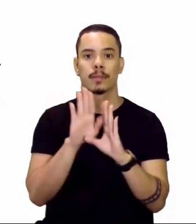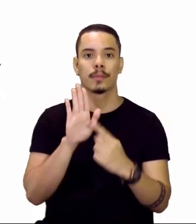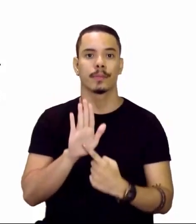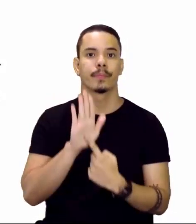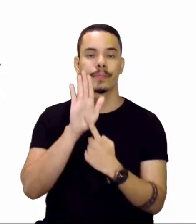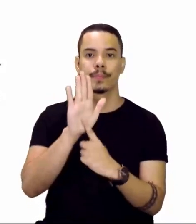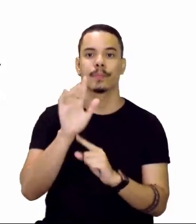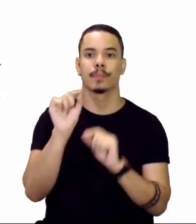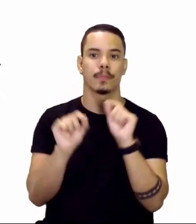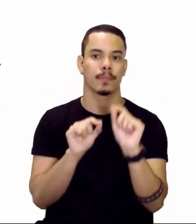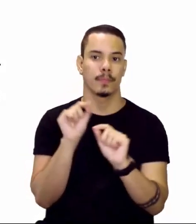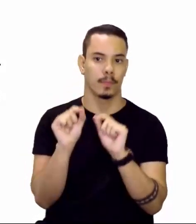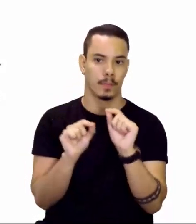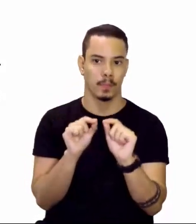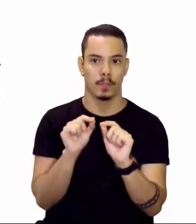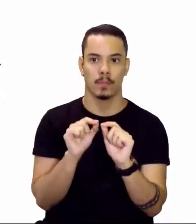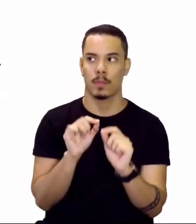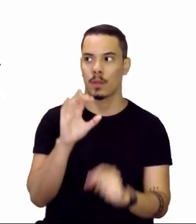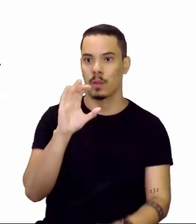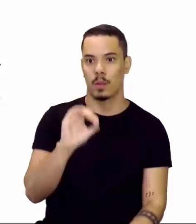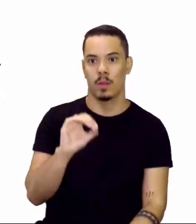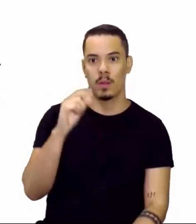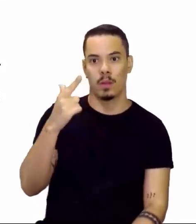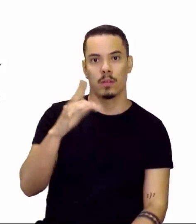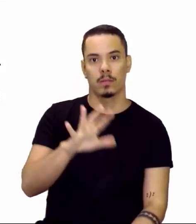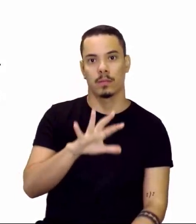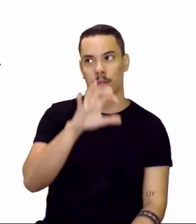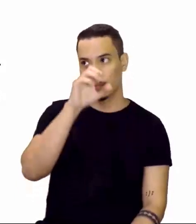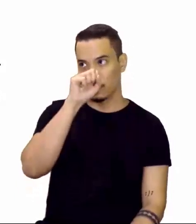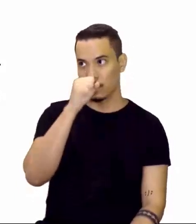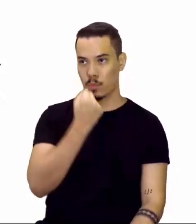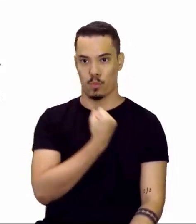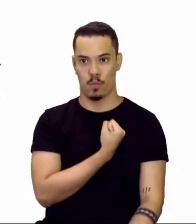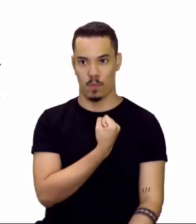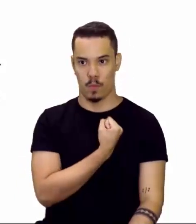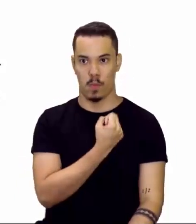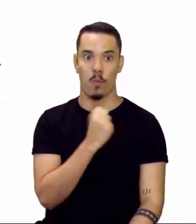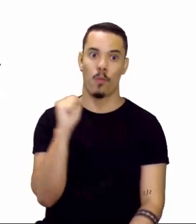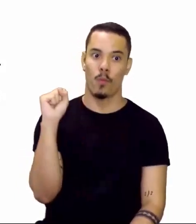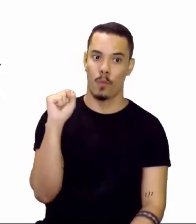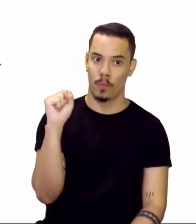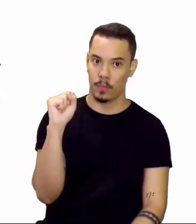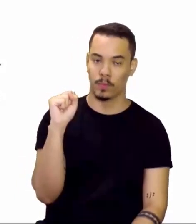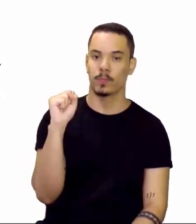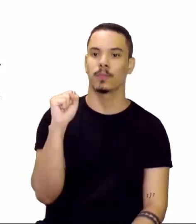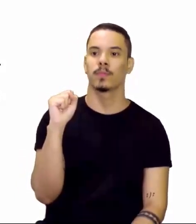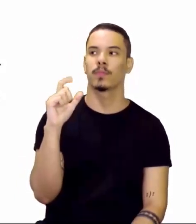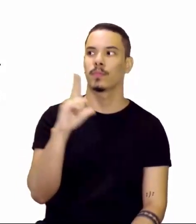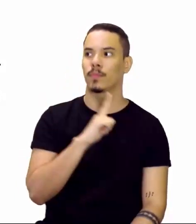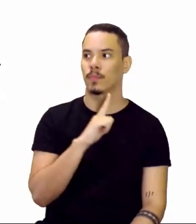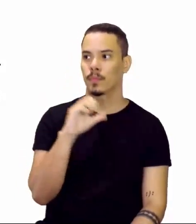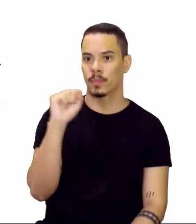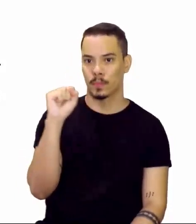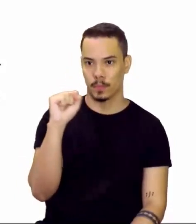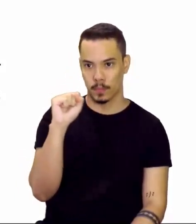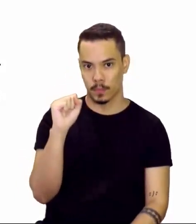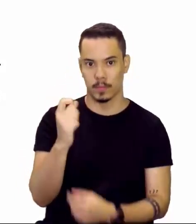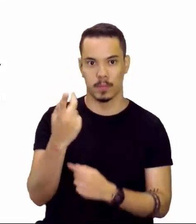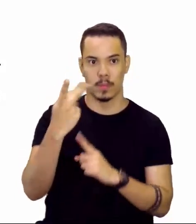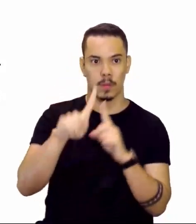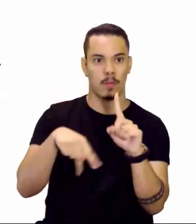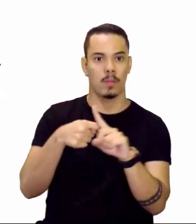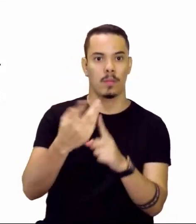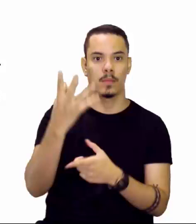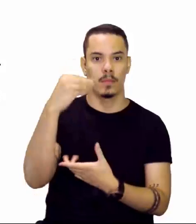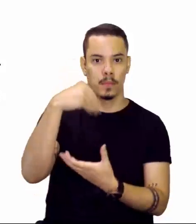gente, aqui, ó, o oxigênio, número atômico 8, ou seja, tem 8 prótons no núcleo,